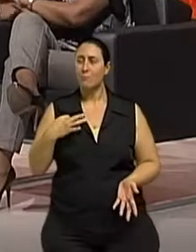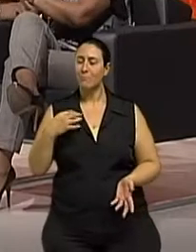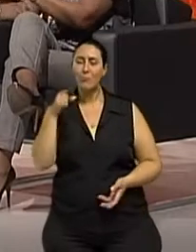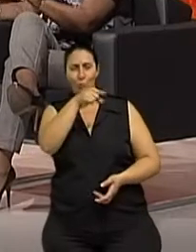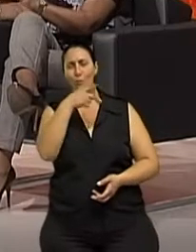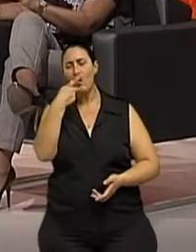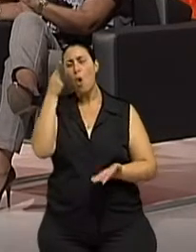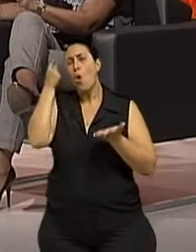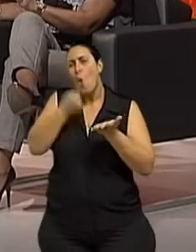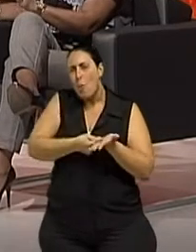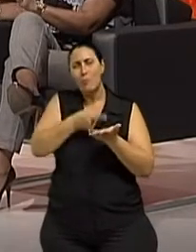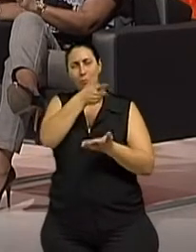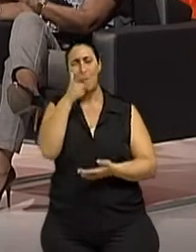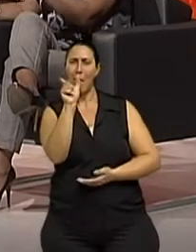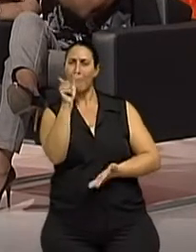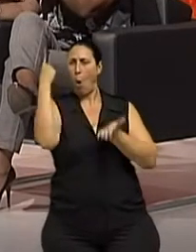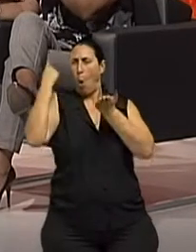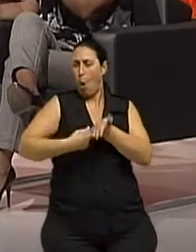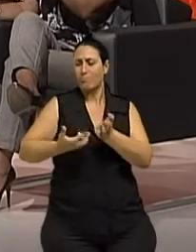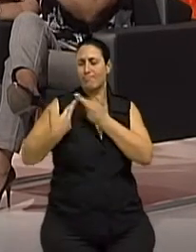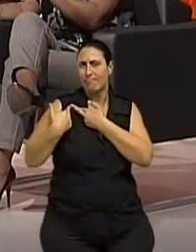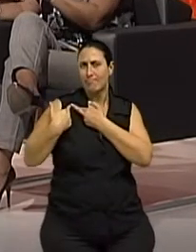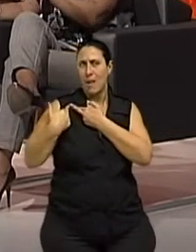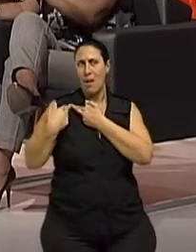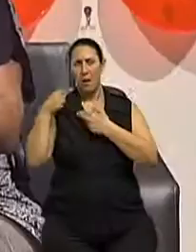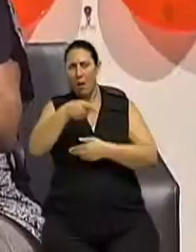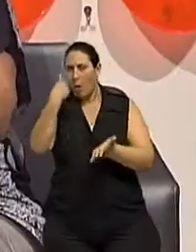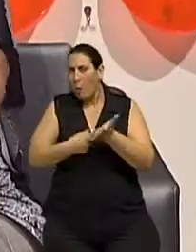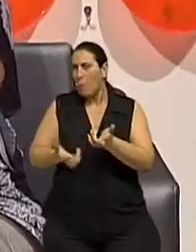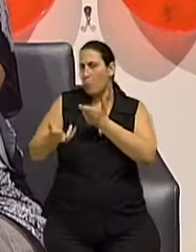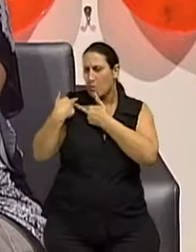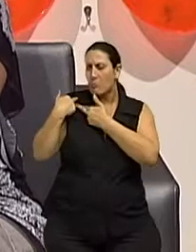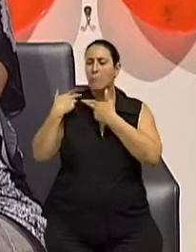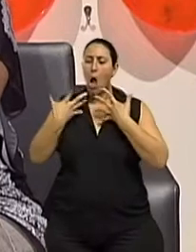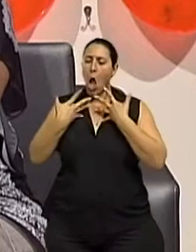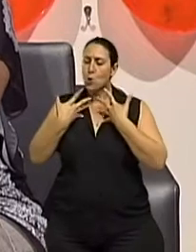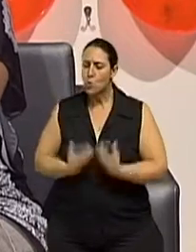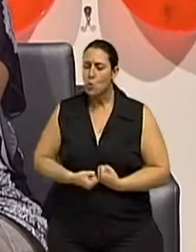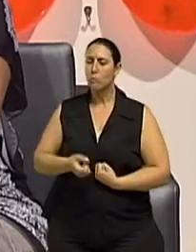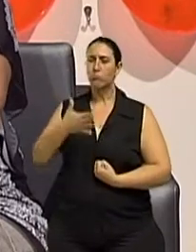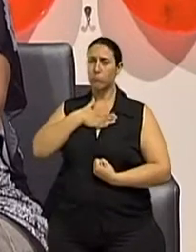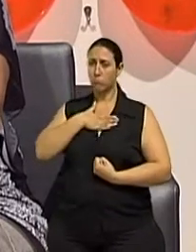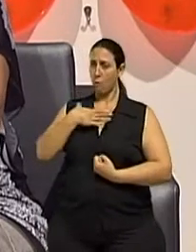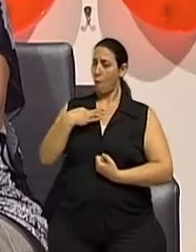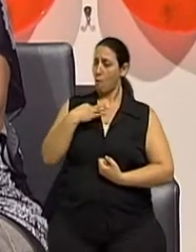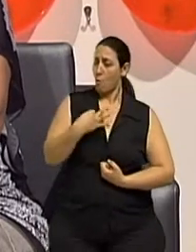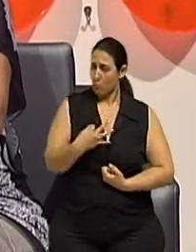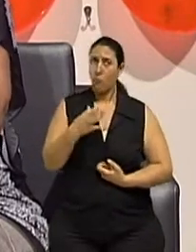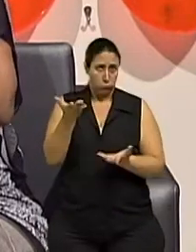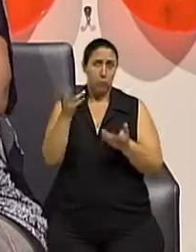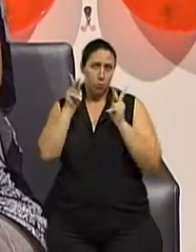compromisso, isso me chamou a atenção para a gente esclarecer, né? Compromisso. Compromisso assumido, a escolha é da